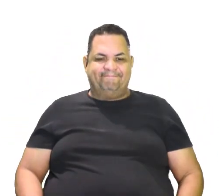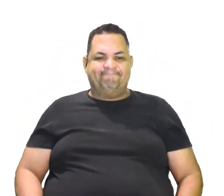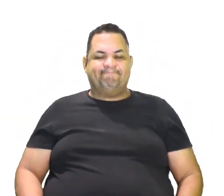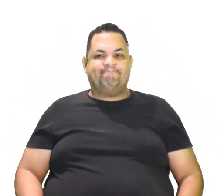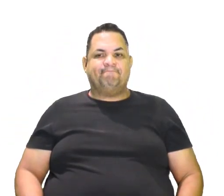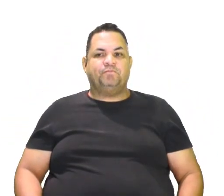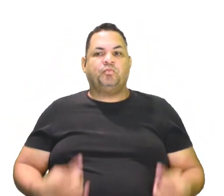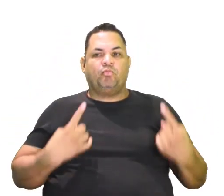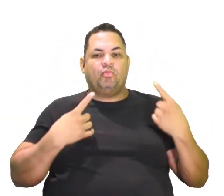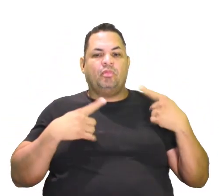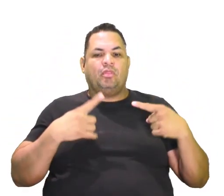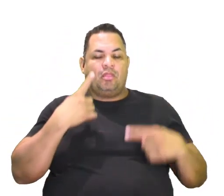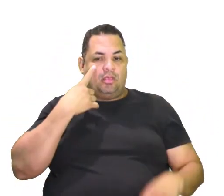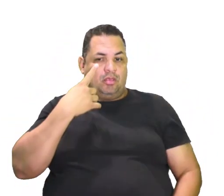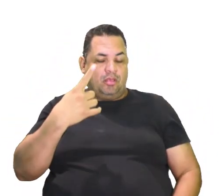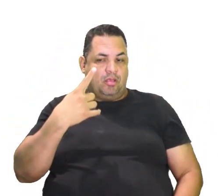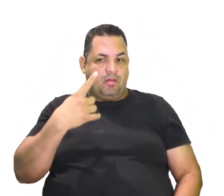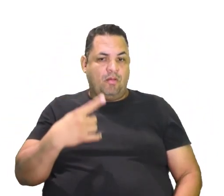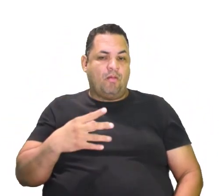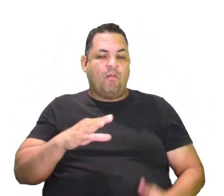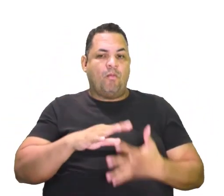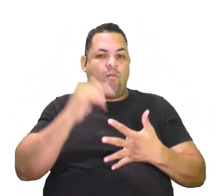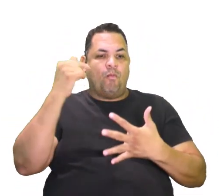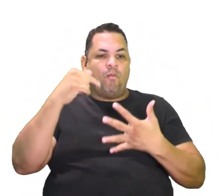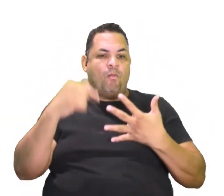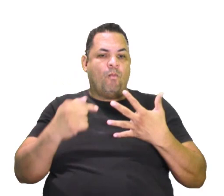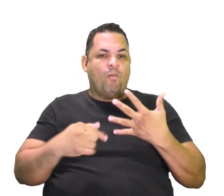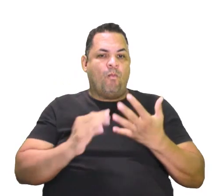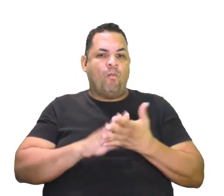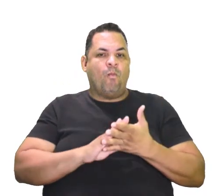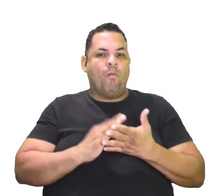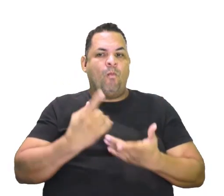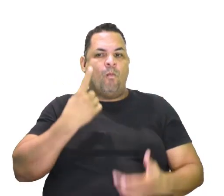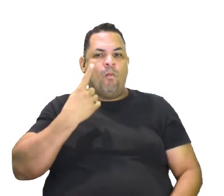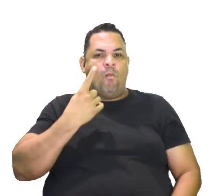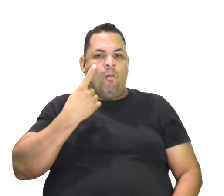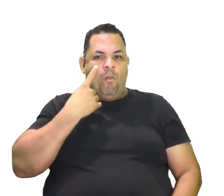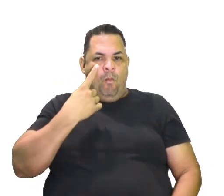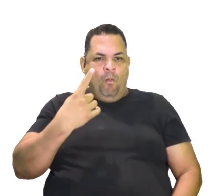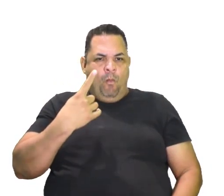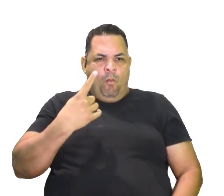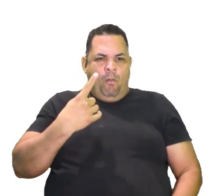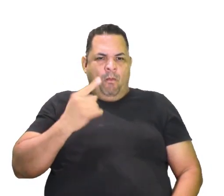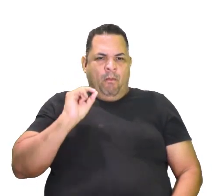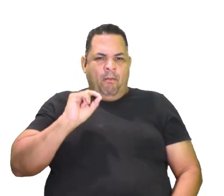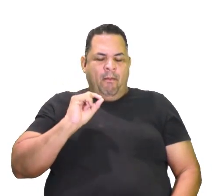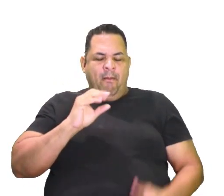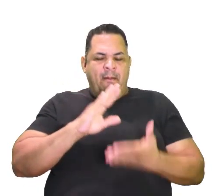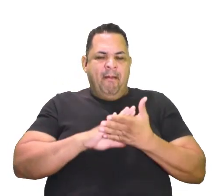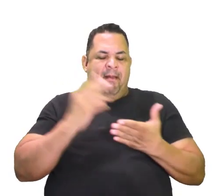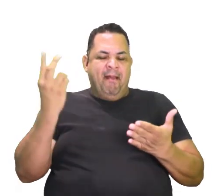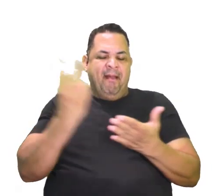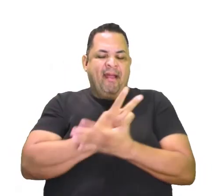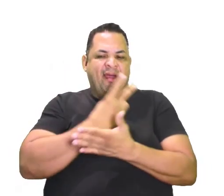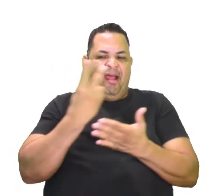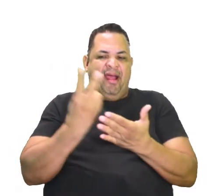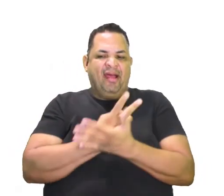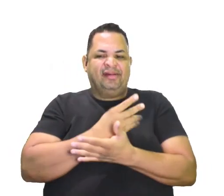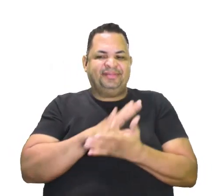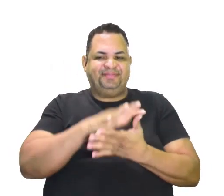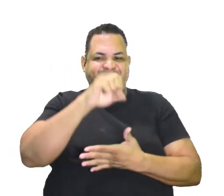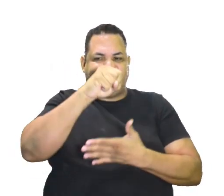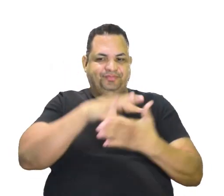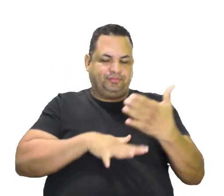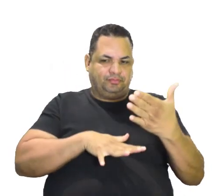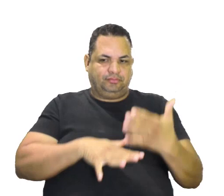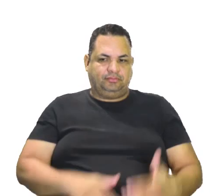confrontando esses itens aqui com o que está aqui em cima, você já vê o que está fora aí, já dá para você